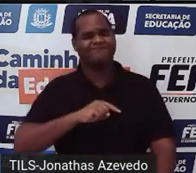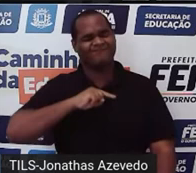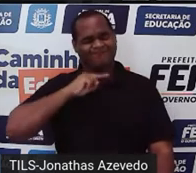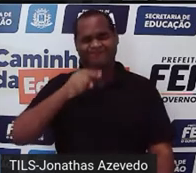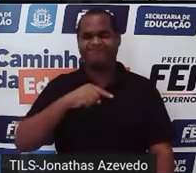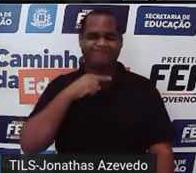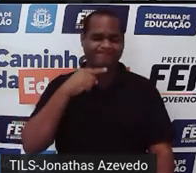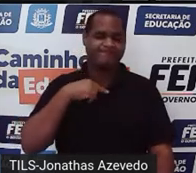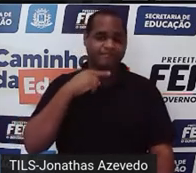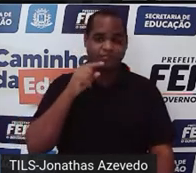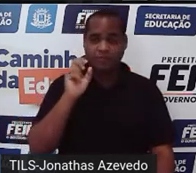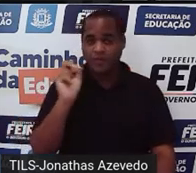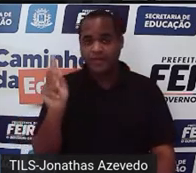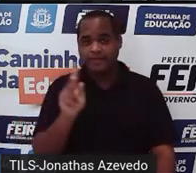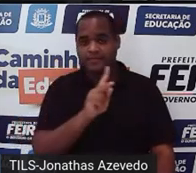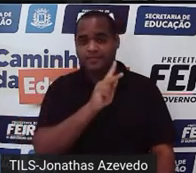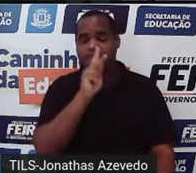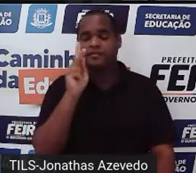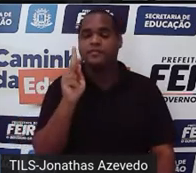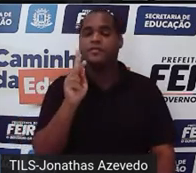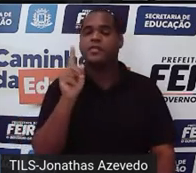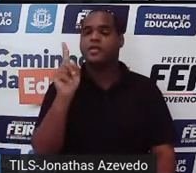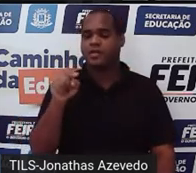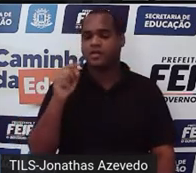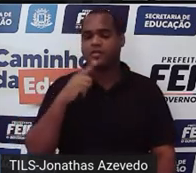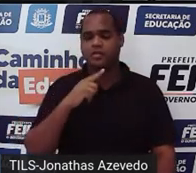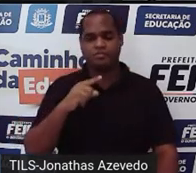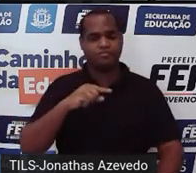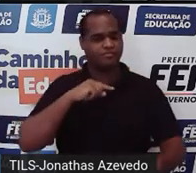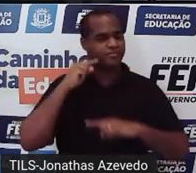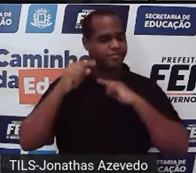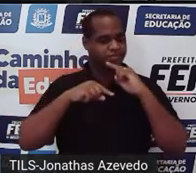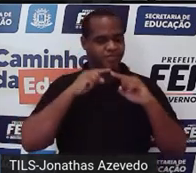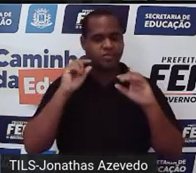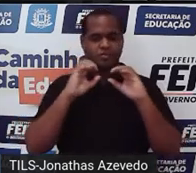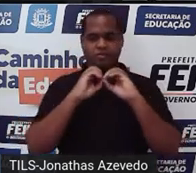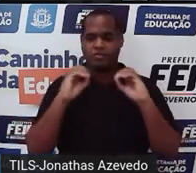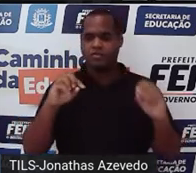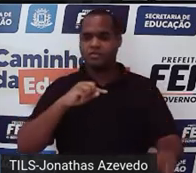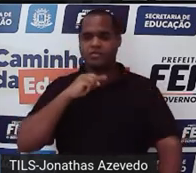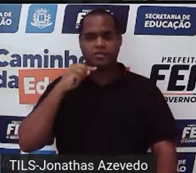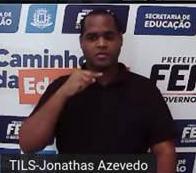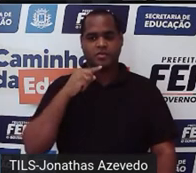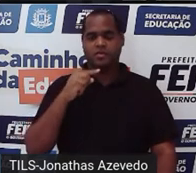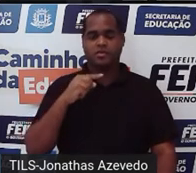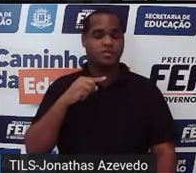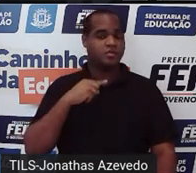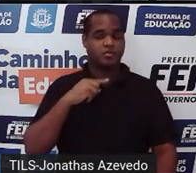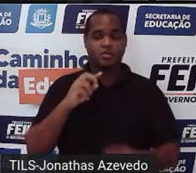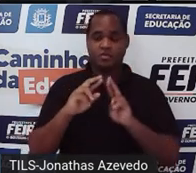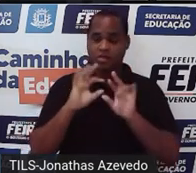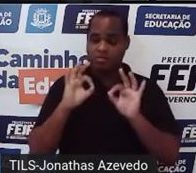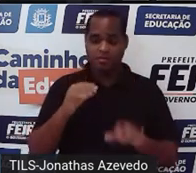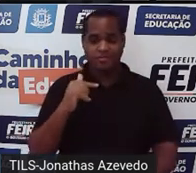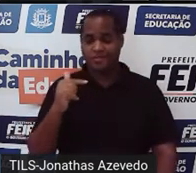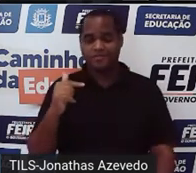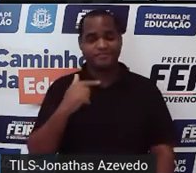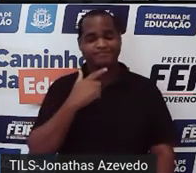sistema tá bom? então sendo o sistema impossível ele não tem solução